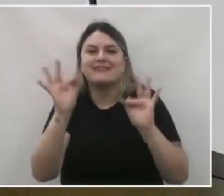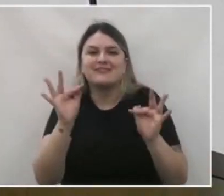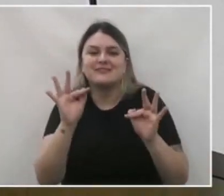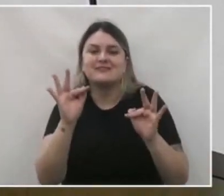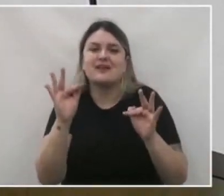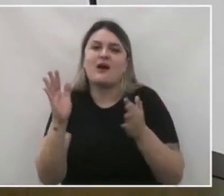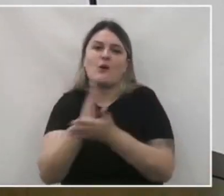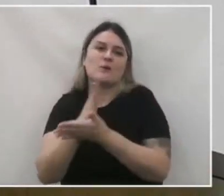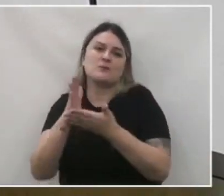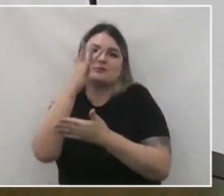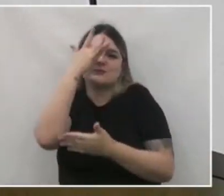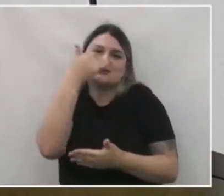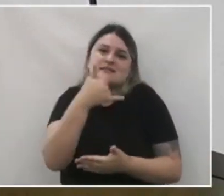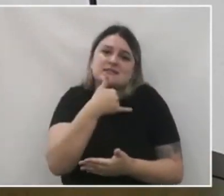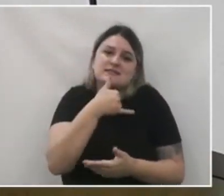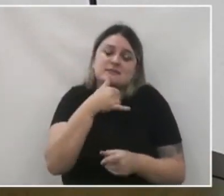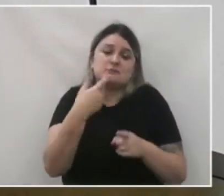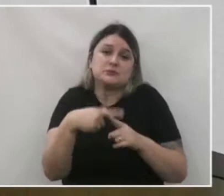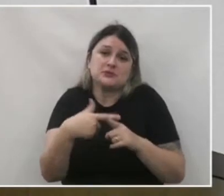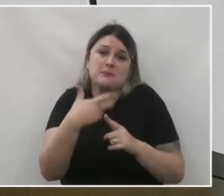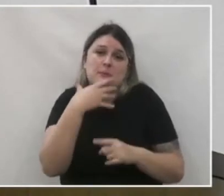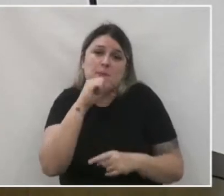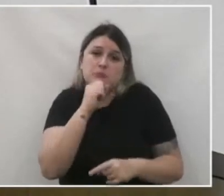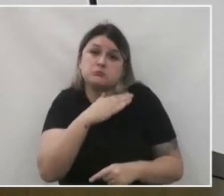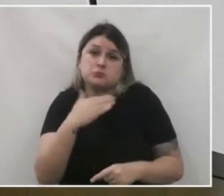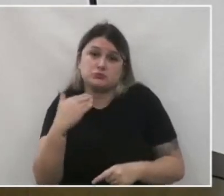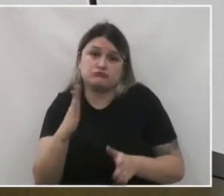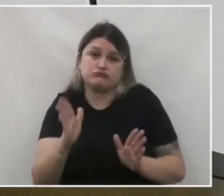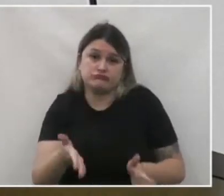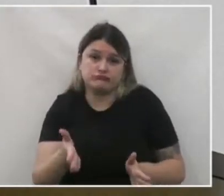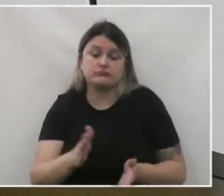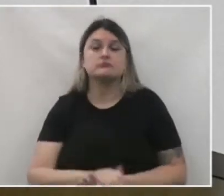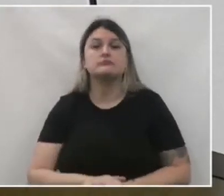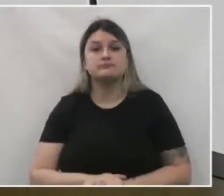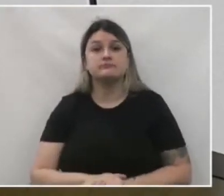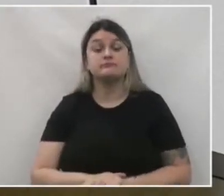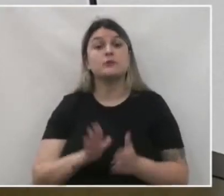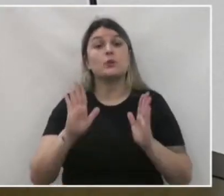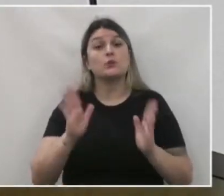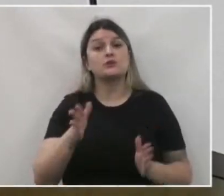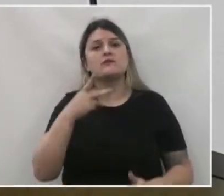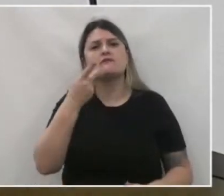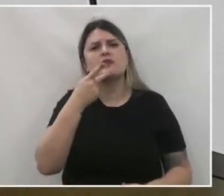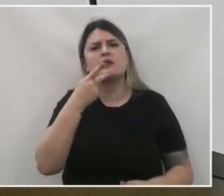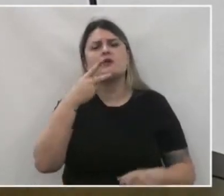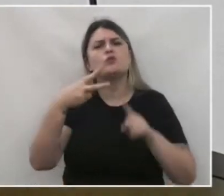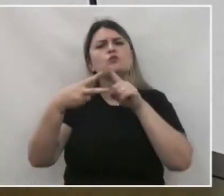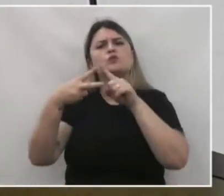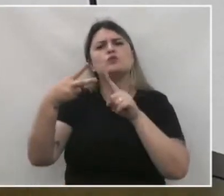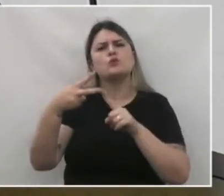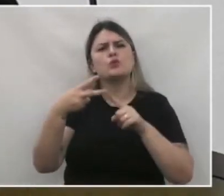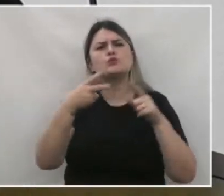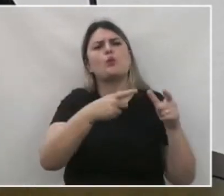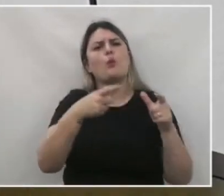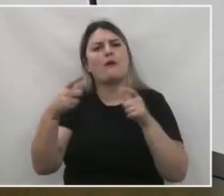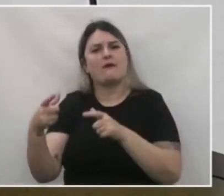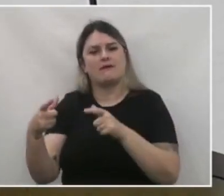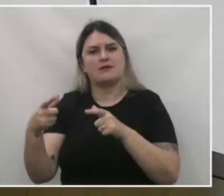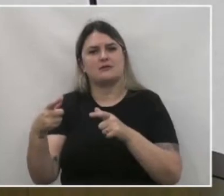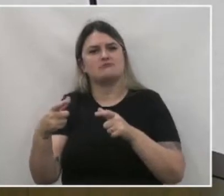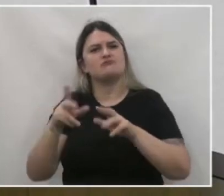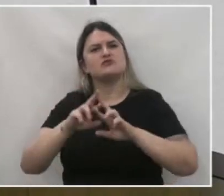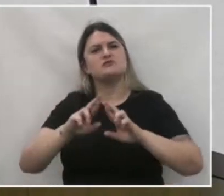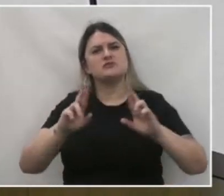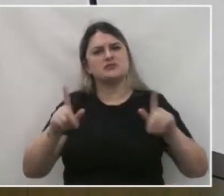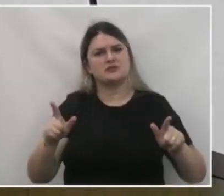outros que já não podem mais contar com os seus pais. E hoje eu falo aqui de dois lugares que eu ocupo de forma